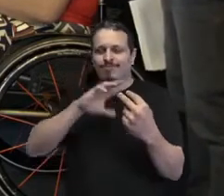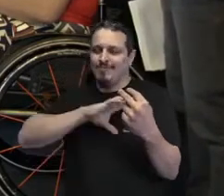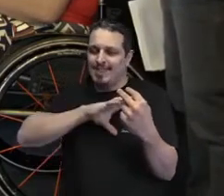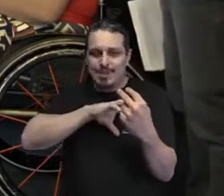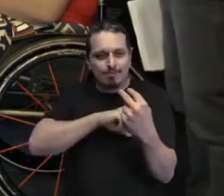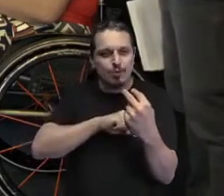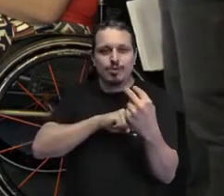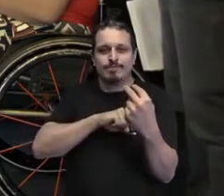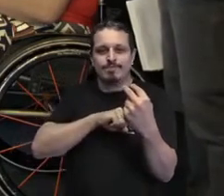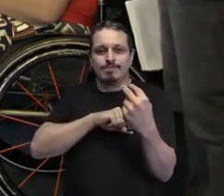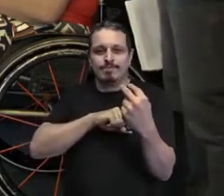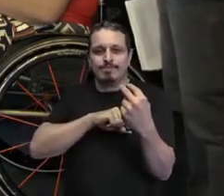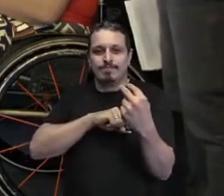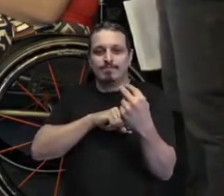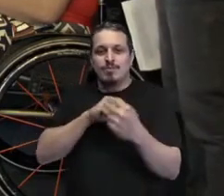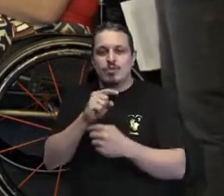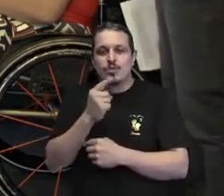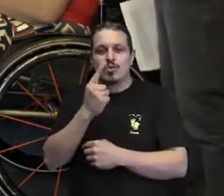juntos aqui em Santos.